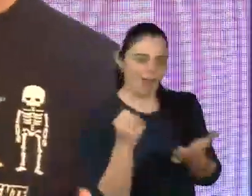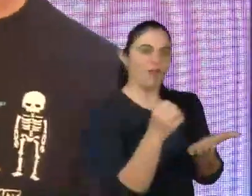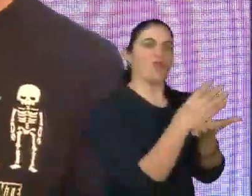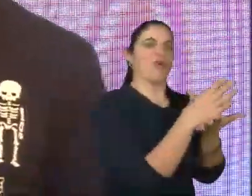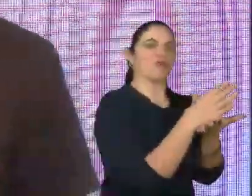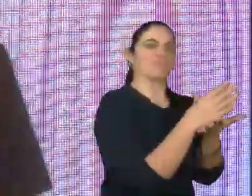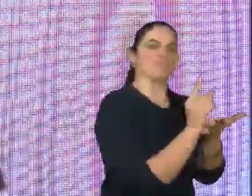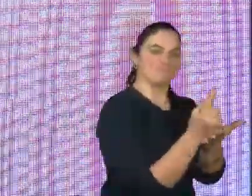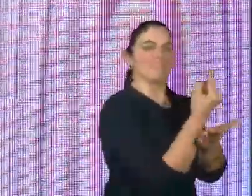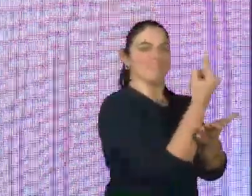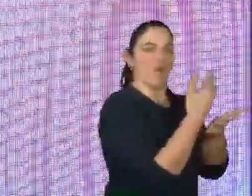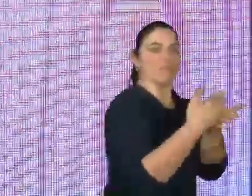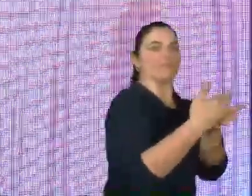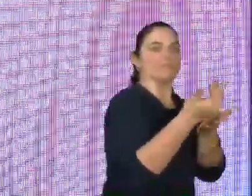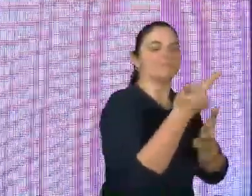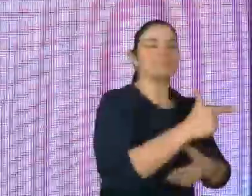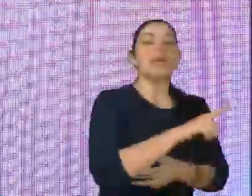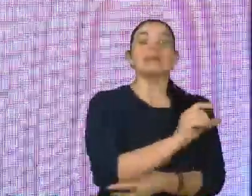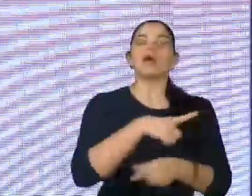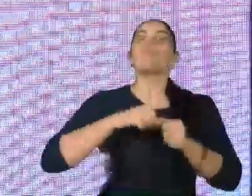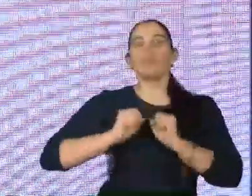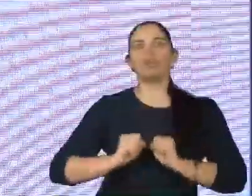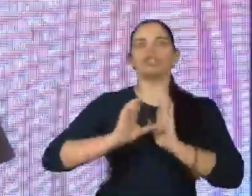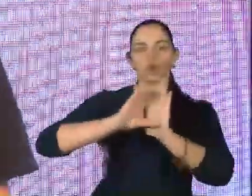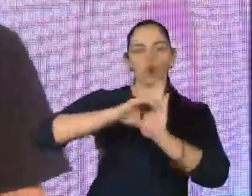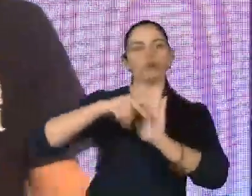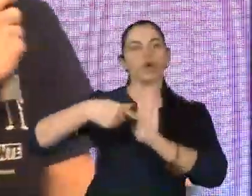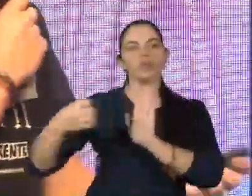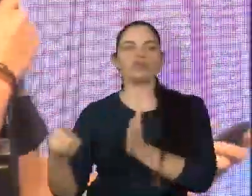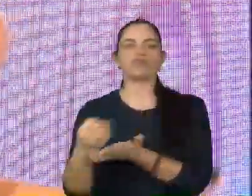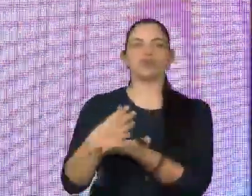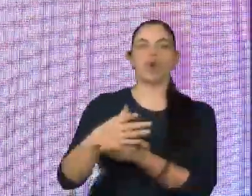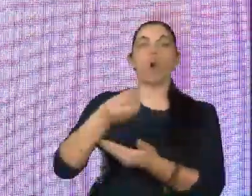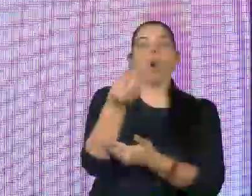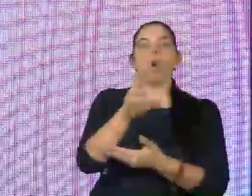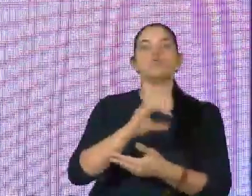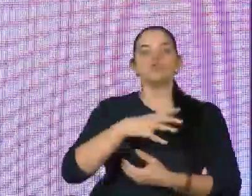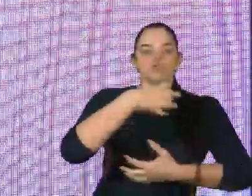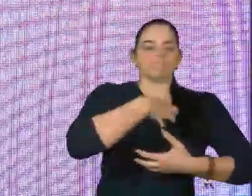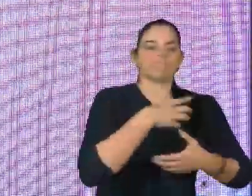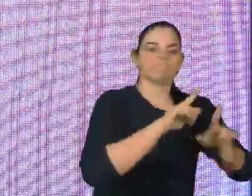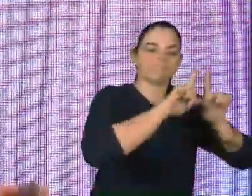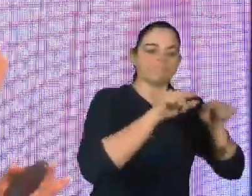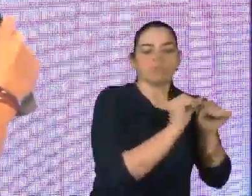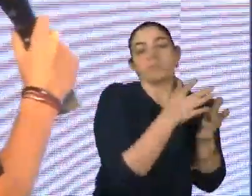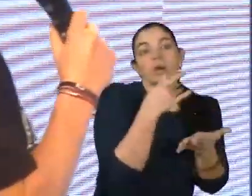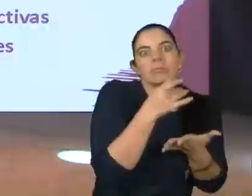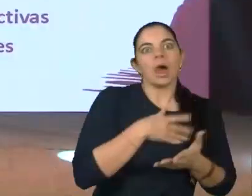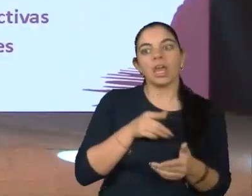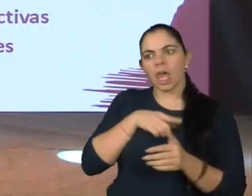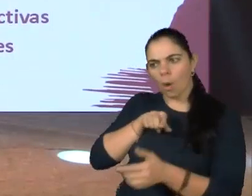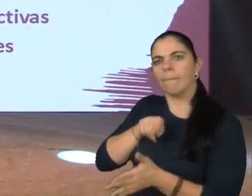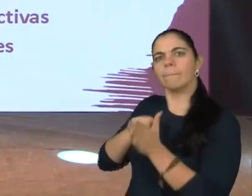inédito. Então, gente pode inovar no conteúdo ou na forma. E eu perguntei para esse grupo que eu me